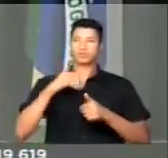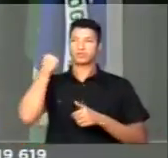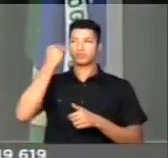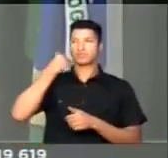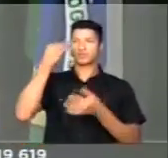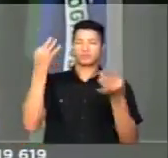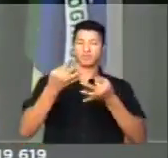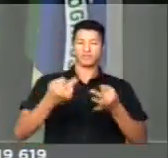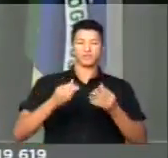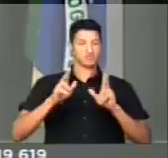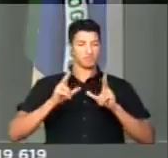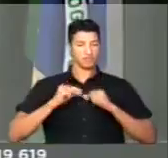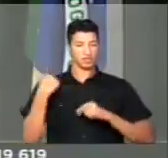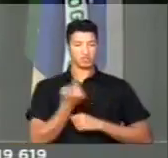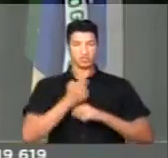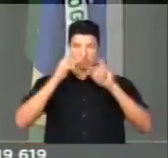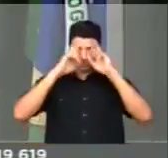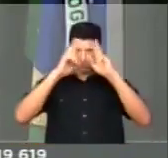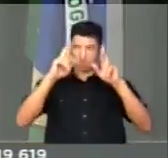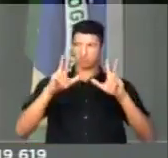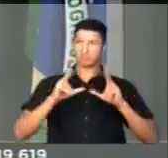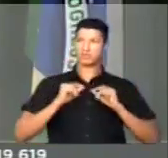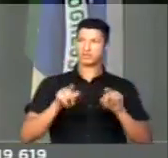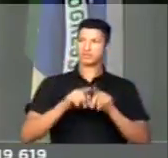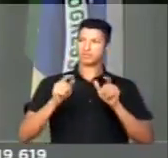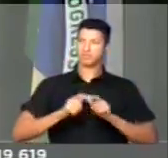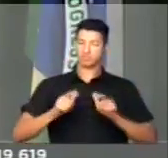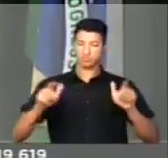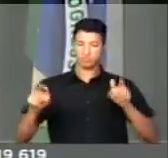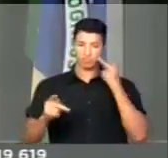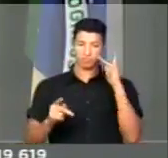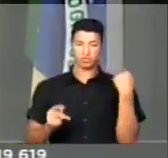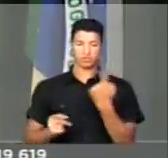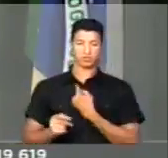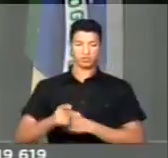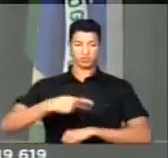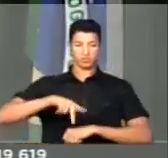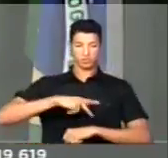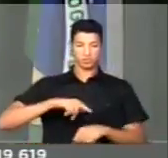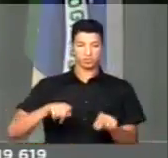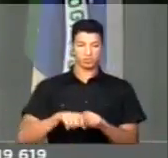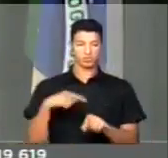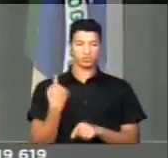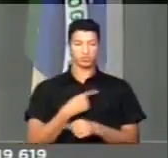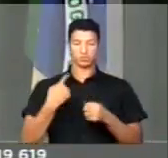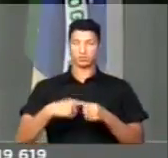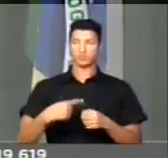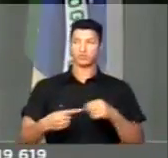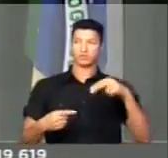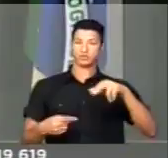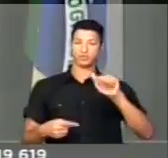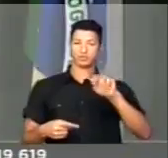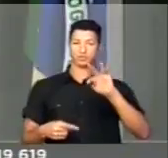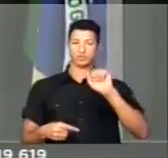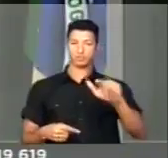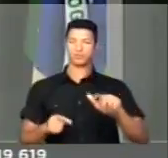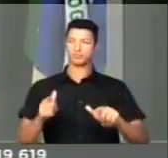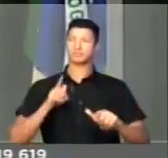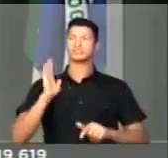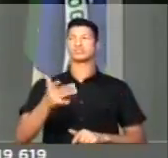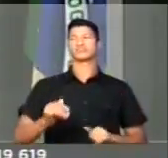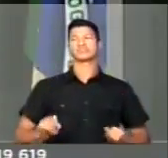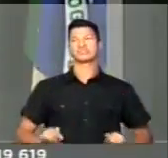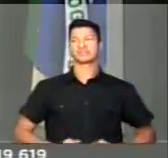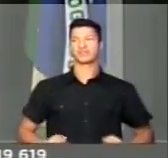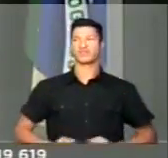experiências exitosas que merecem o nosso respeito e merecem ser ampliadas também para o nosso país, assim também para a nossa cidade natal, que, infelizmente, tem sofrido